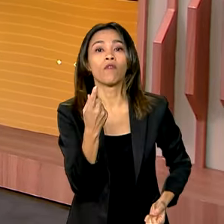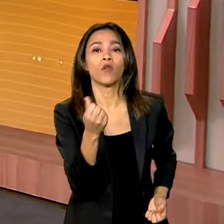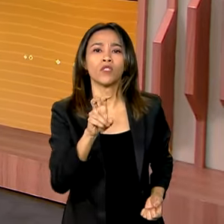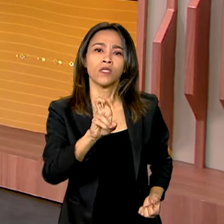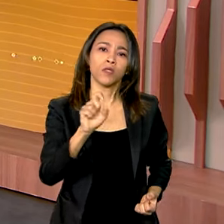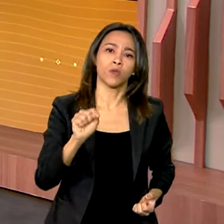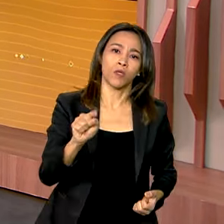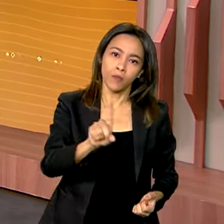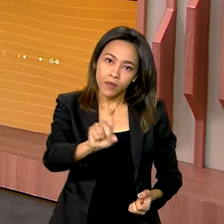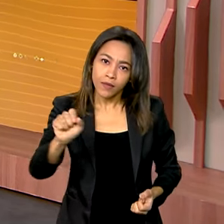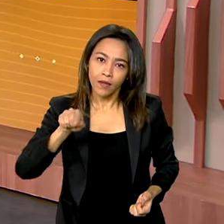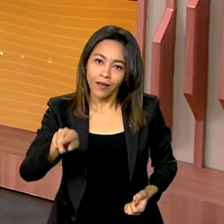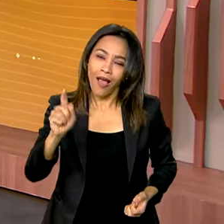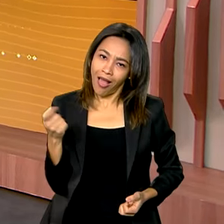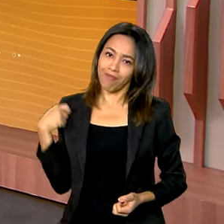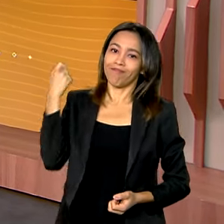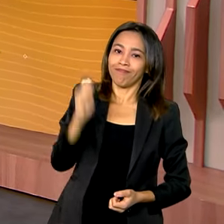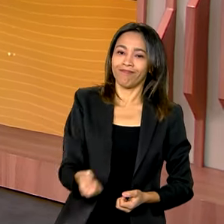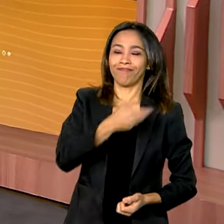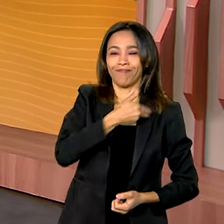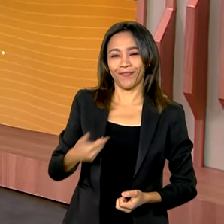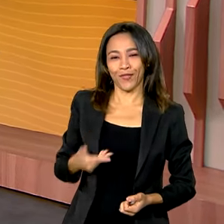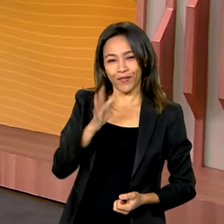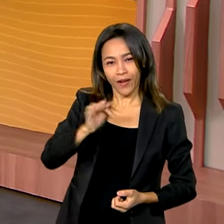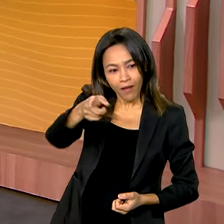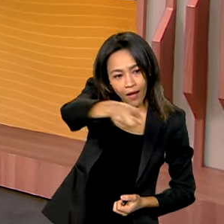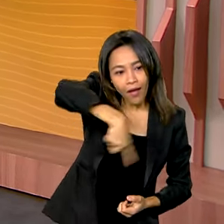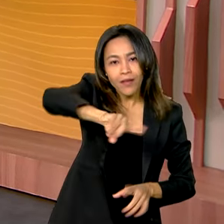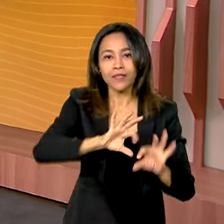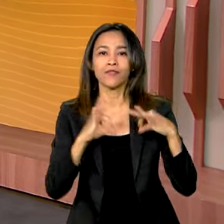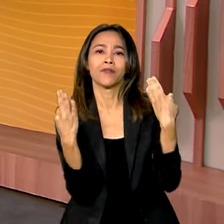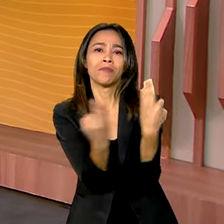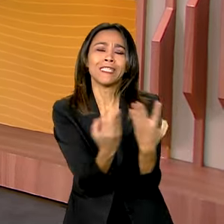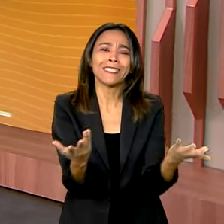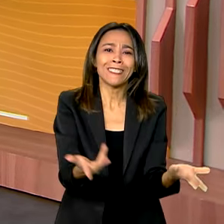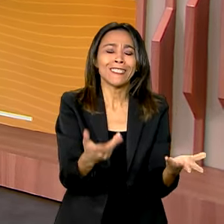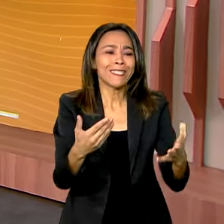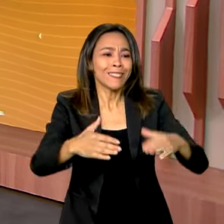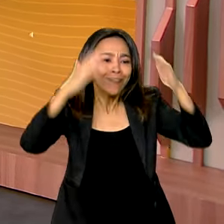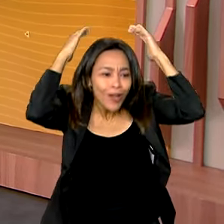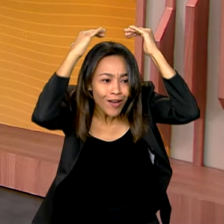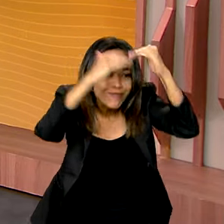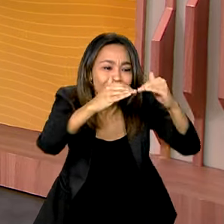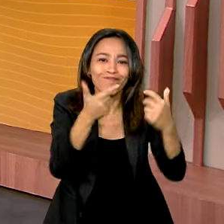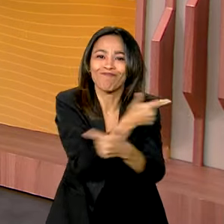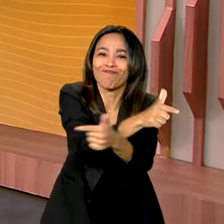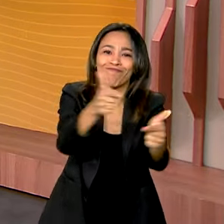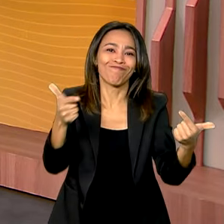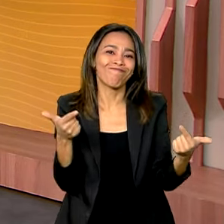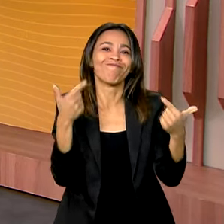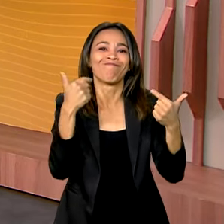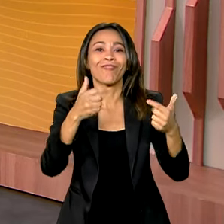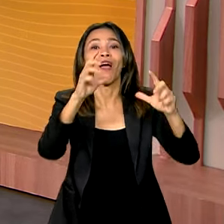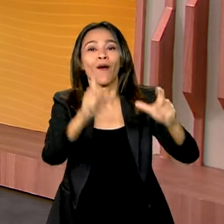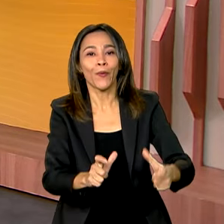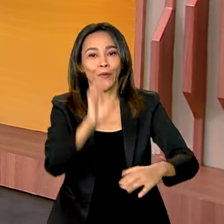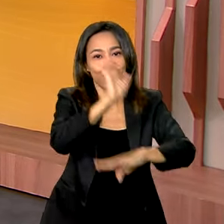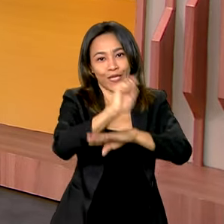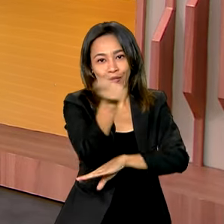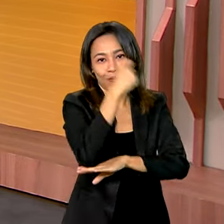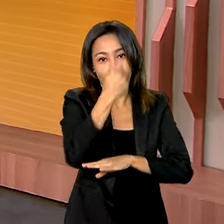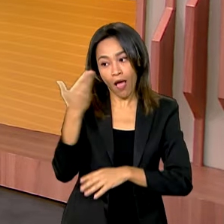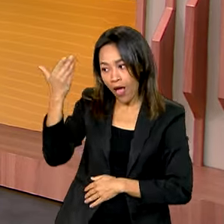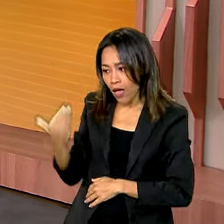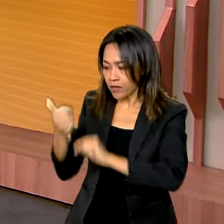.100 reais pago pelo governo federal às famílias desalojadas ou desabrigadas no Rio Grande do Sul. A plataforma